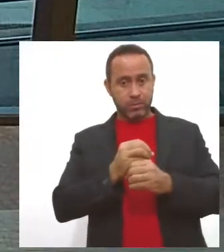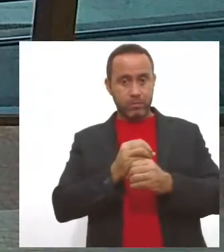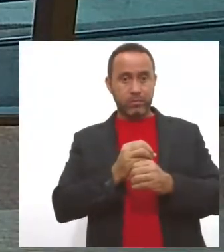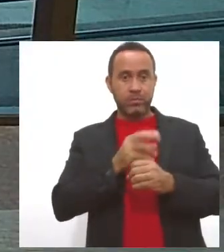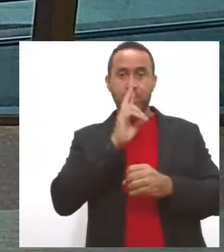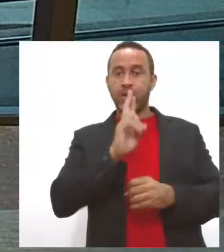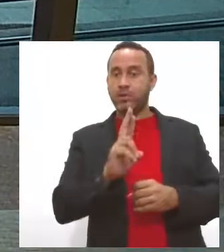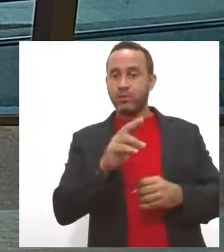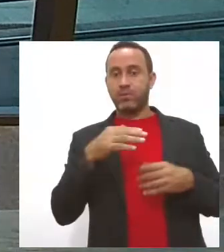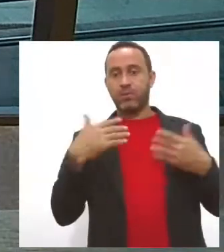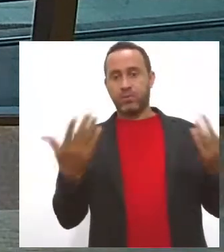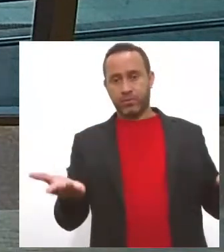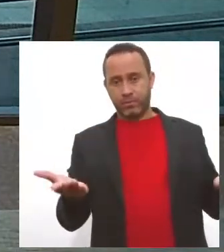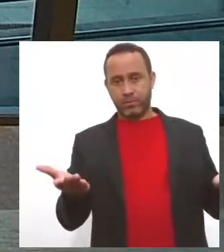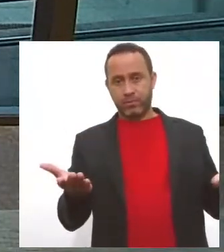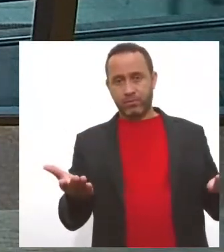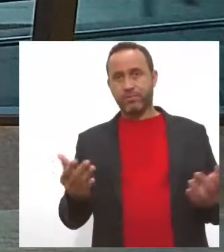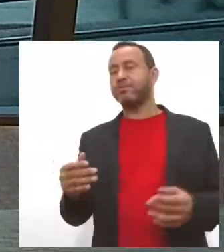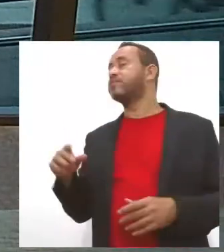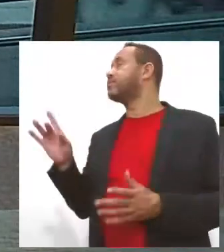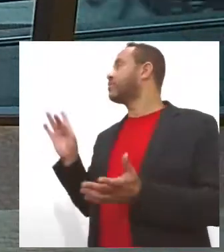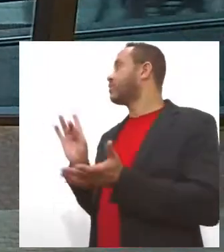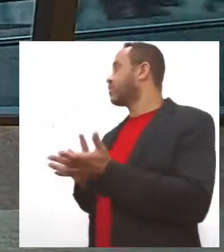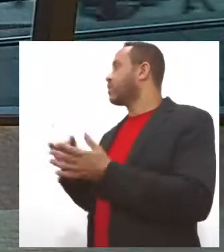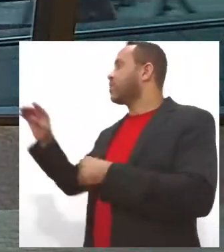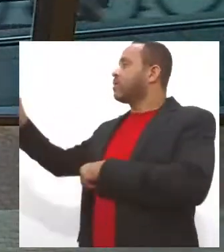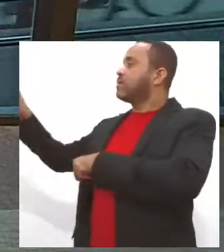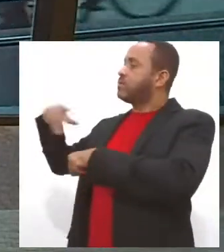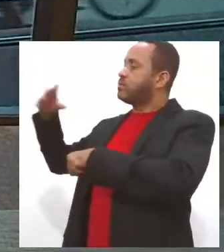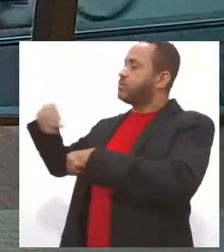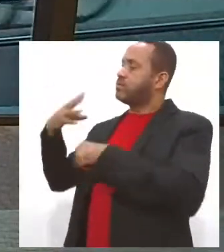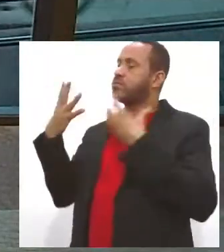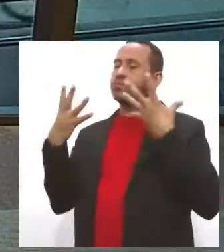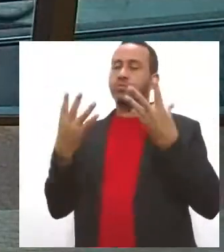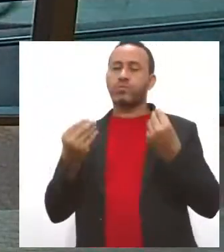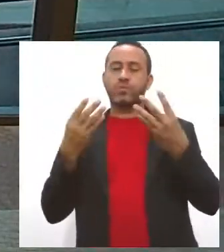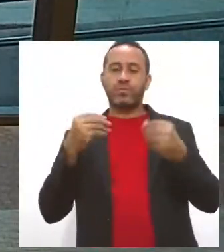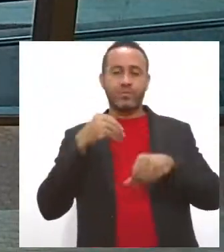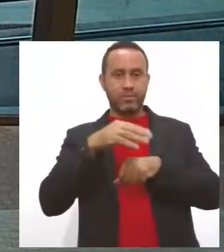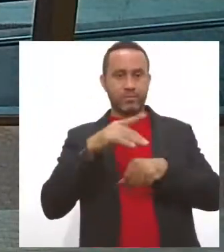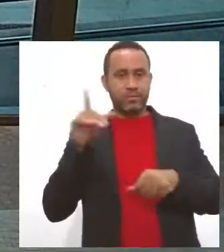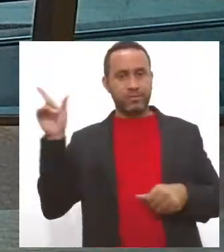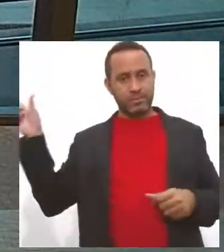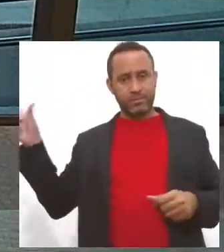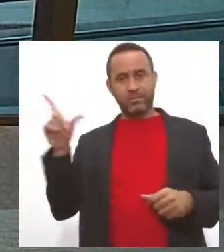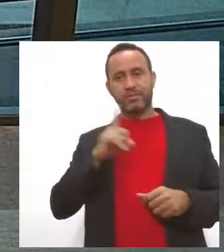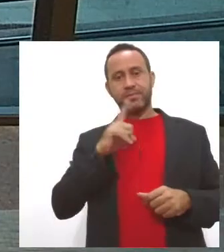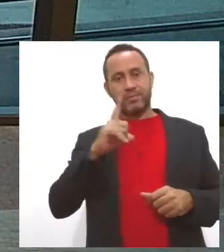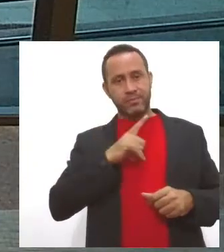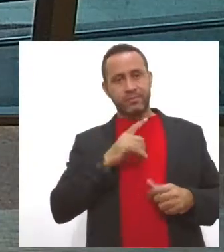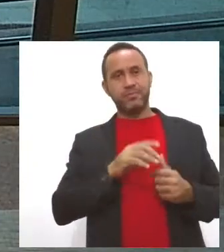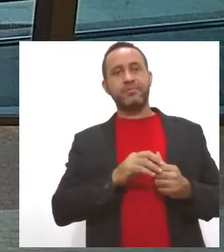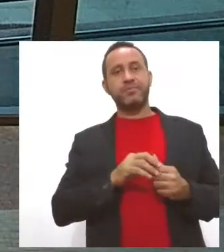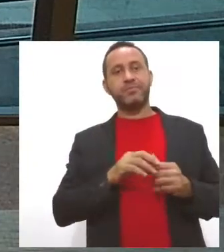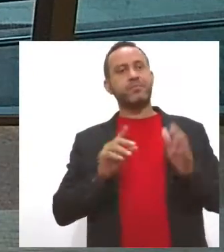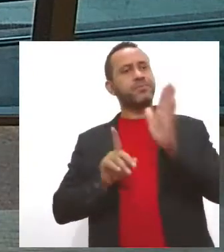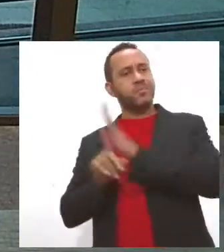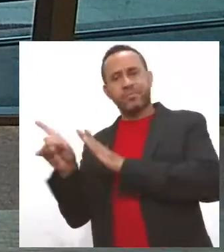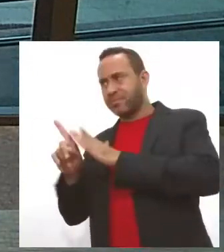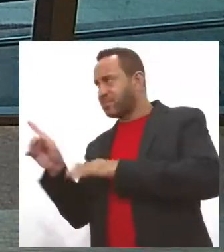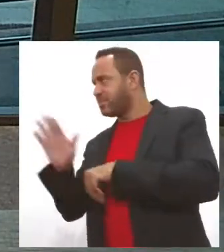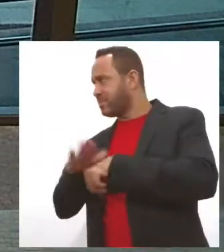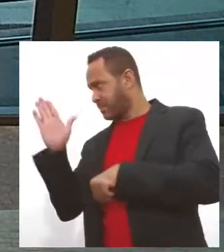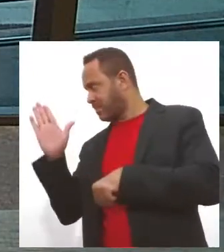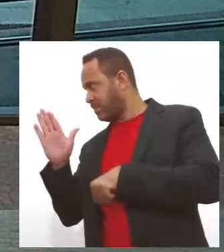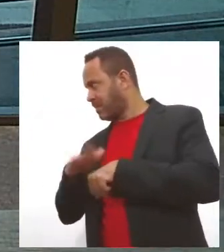Exatamente, Arícia Menezes. E olha, ela vem sempre cheia de muita informação, né, aqui no Jornal da Lésia. Eu sempre pergunto assim, tem mais alguma